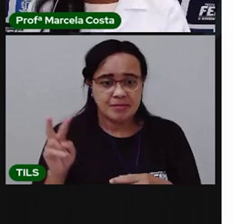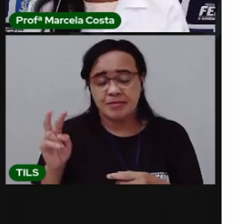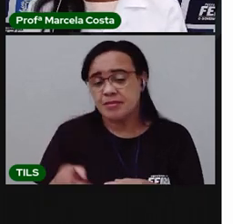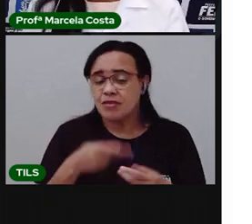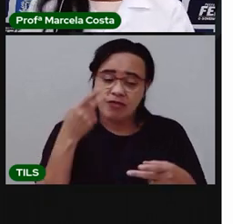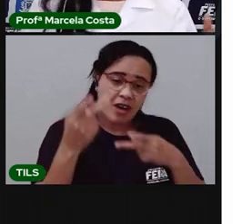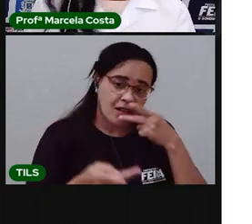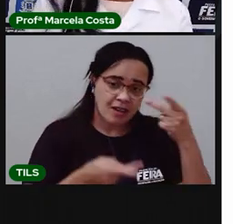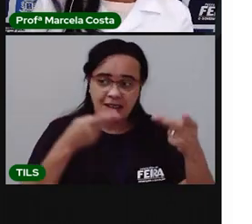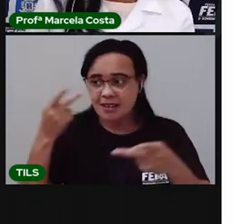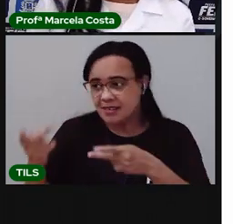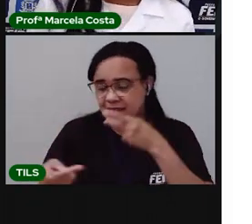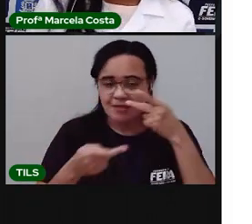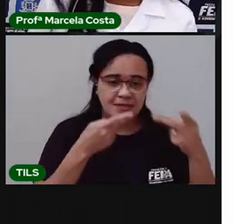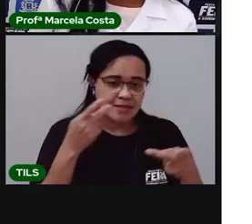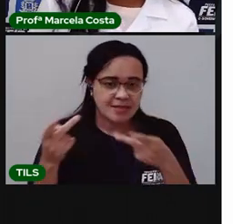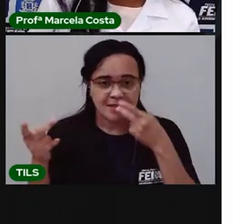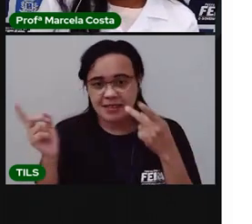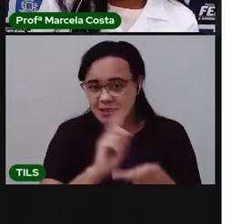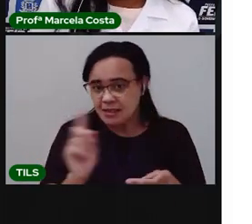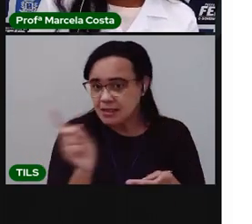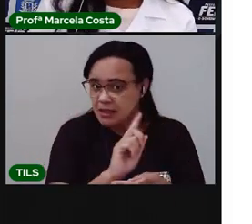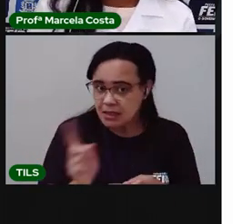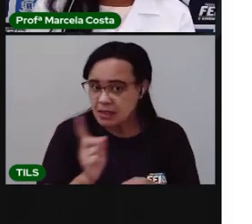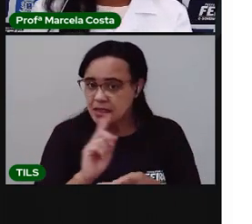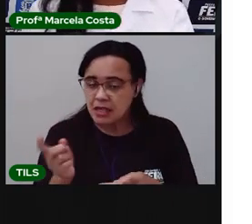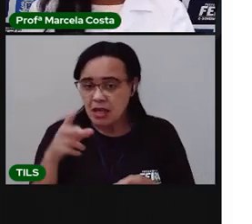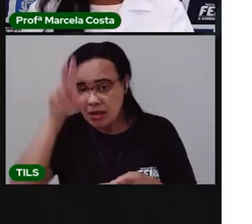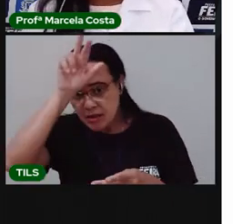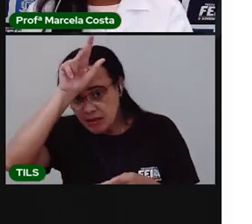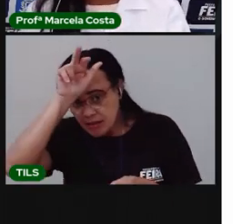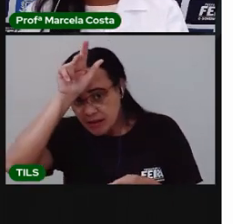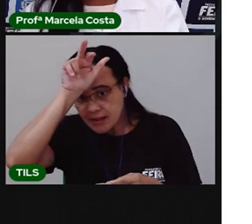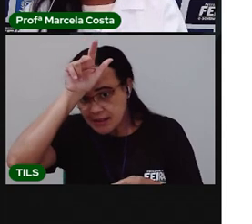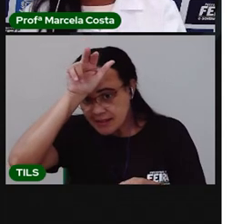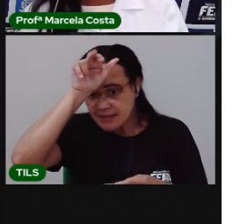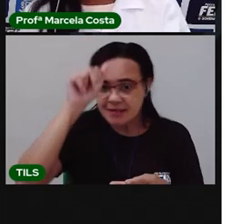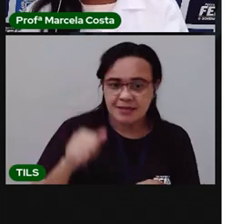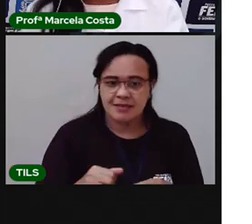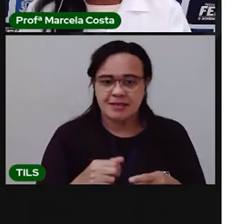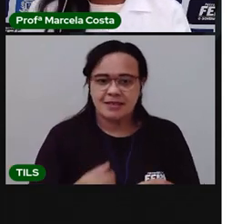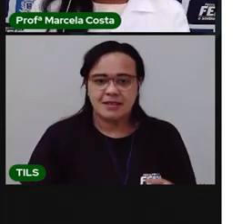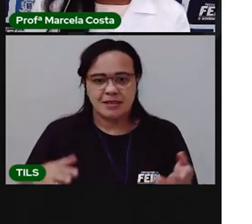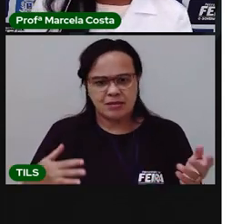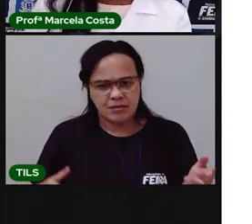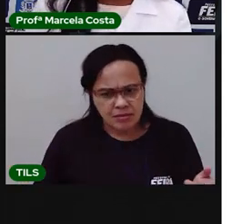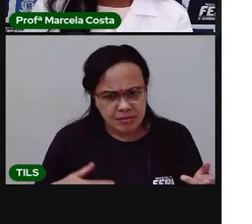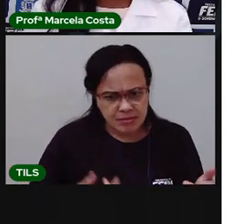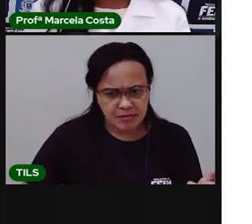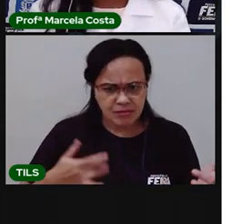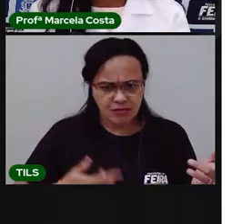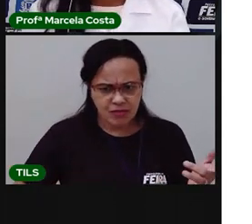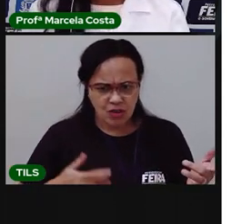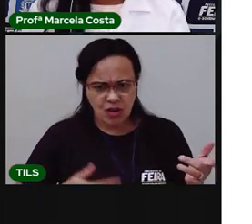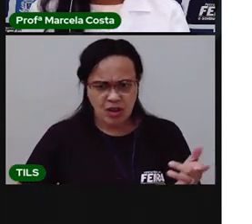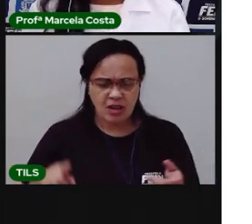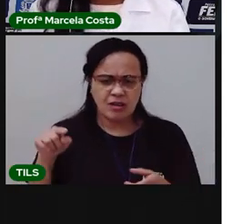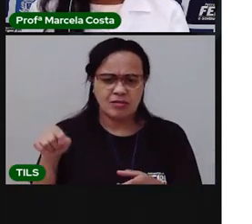rici, que não bulice, rici, no violão, dão, dão, da dona Alice, rici.